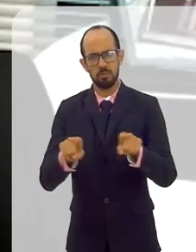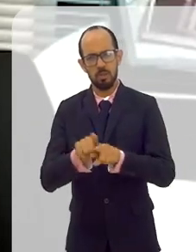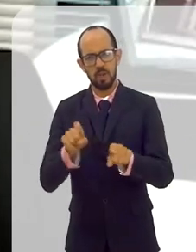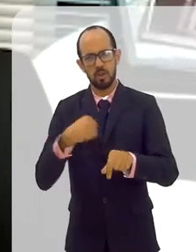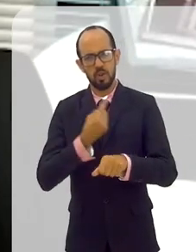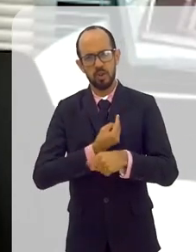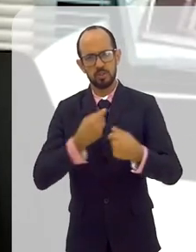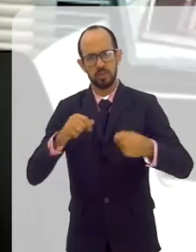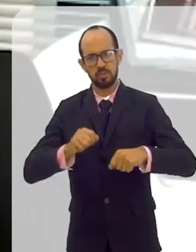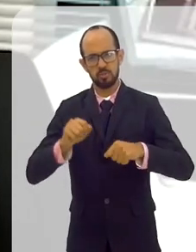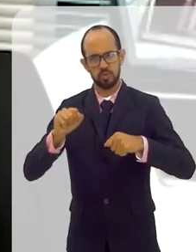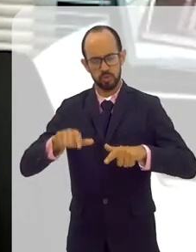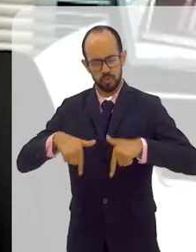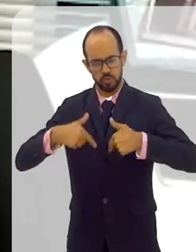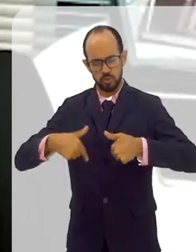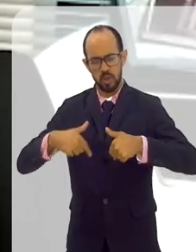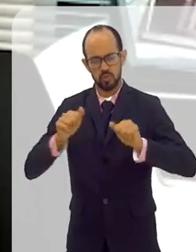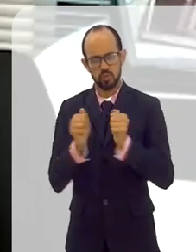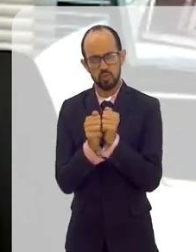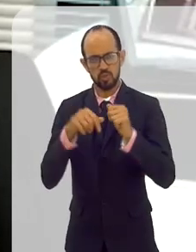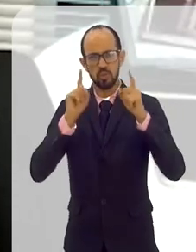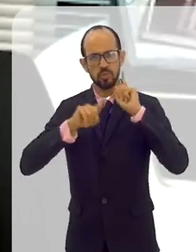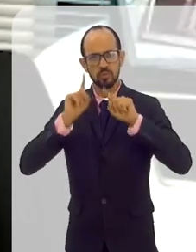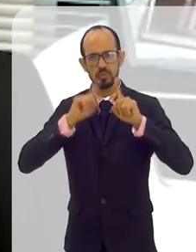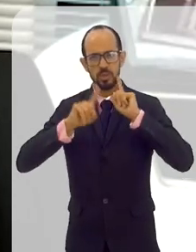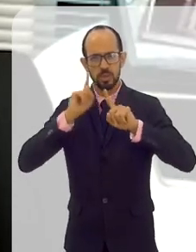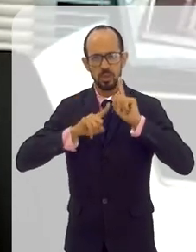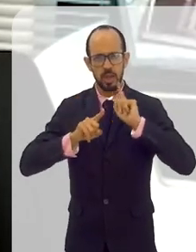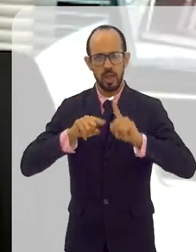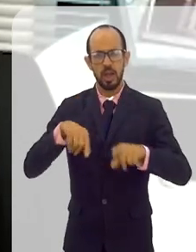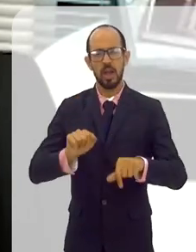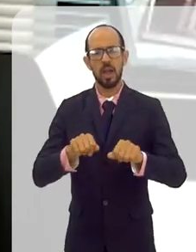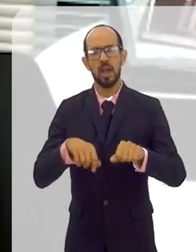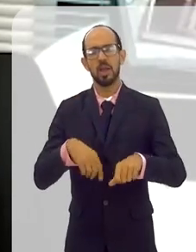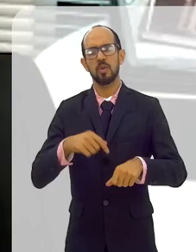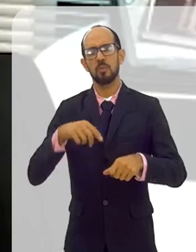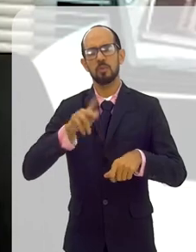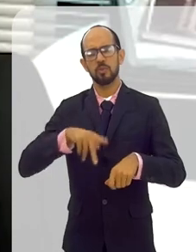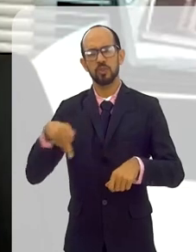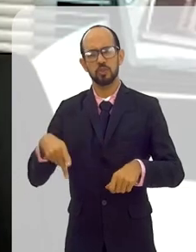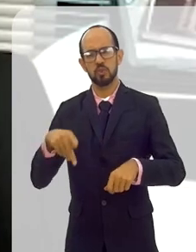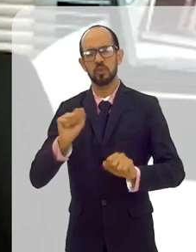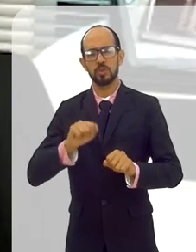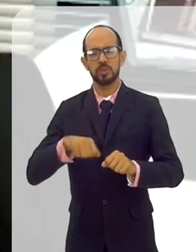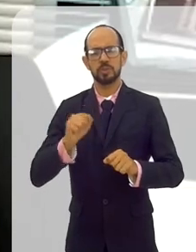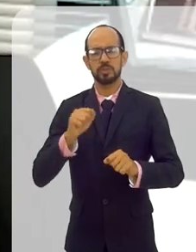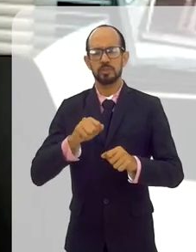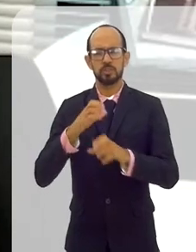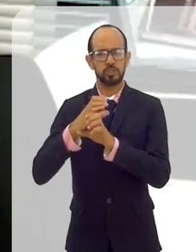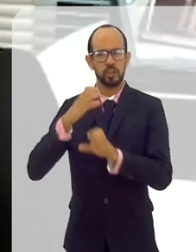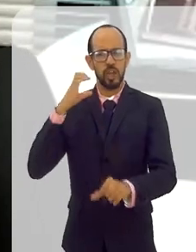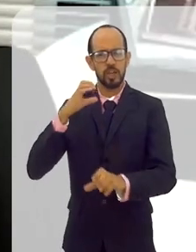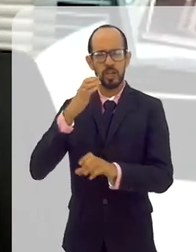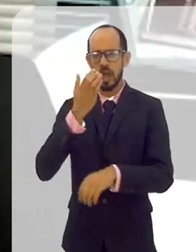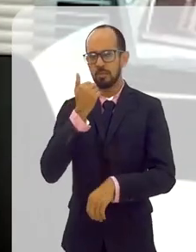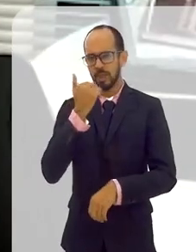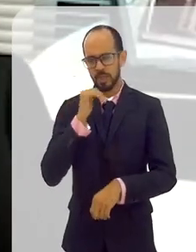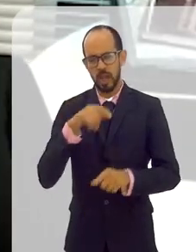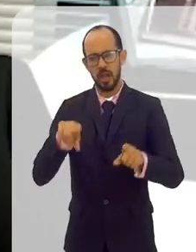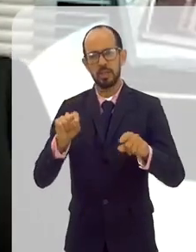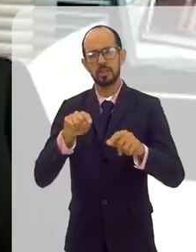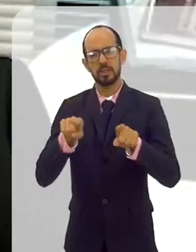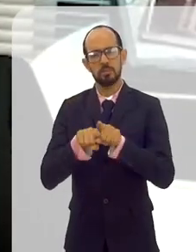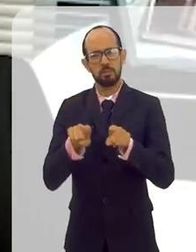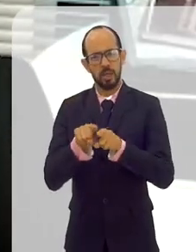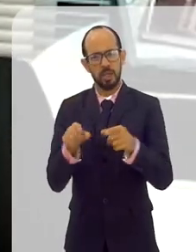temos atuado bastante junto ao ICETIM de Maricá, professores da área de engenharia, da área de segurança alimentar e também da